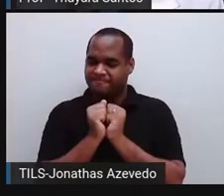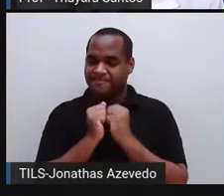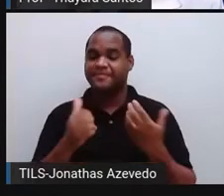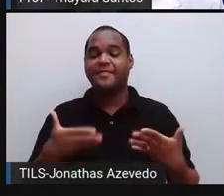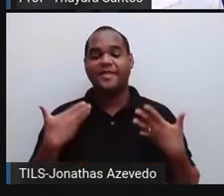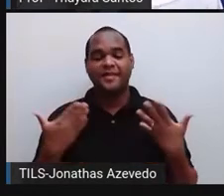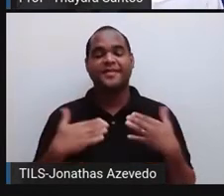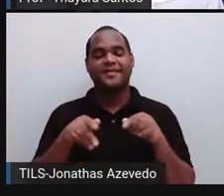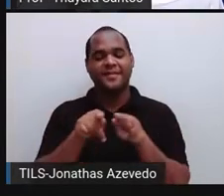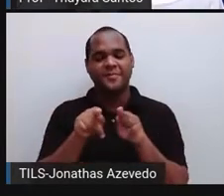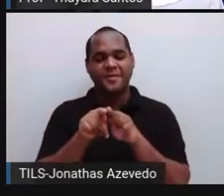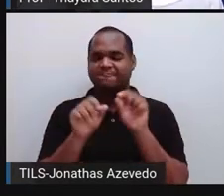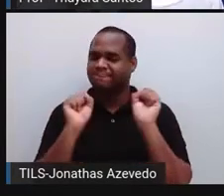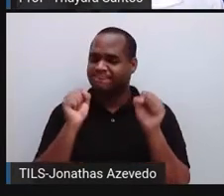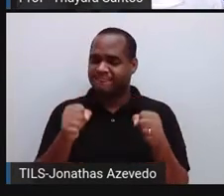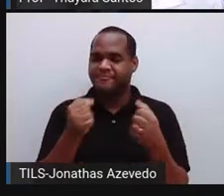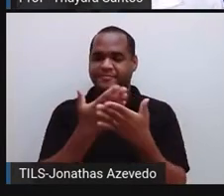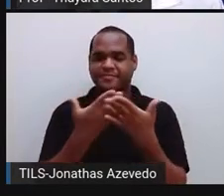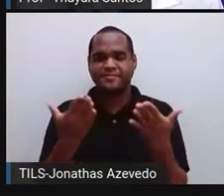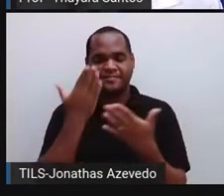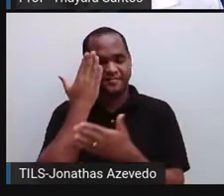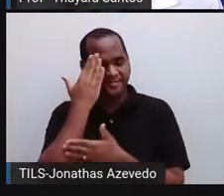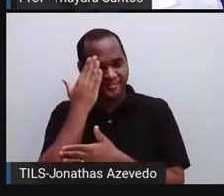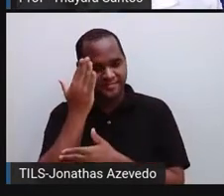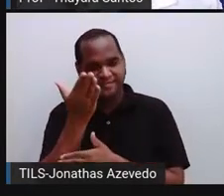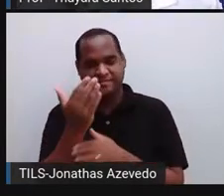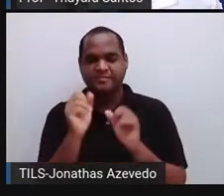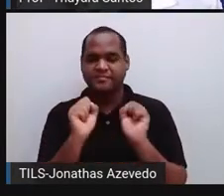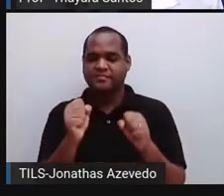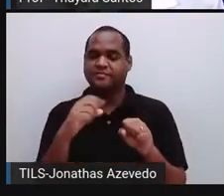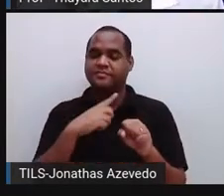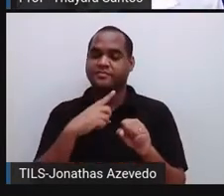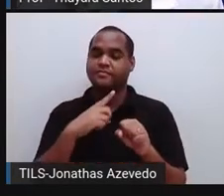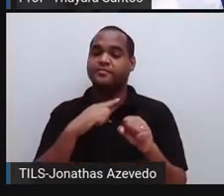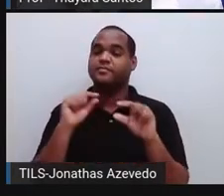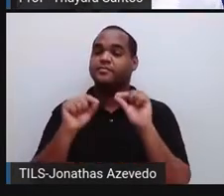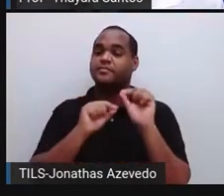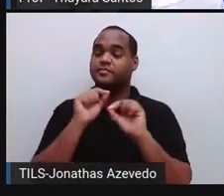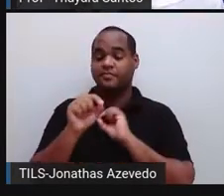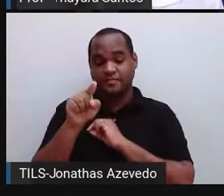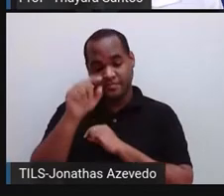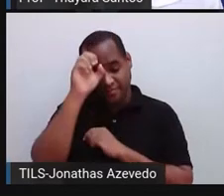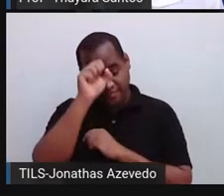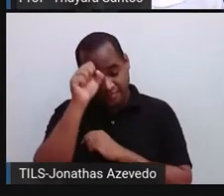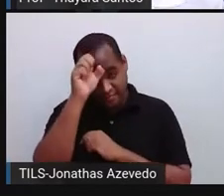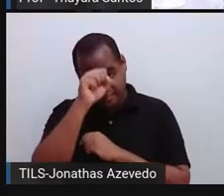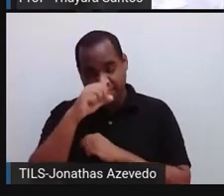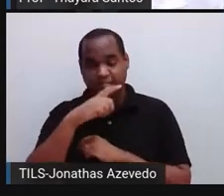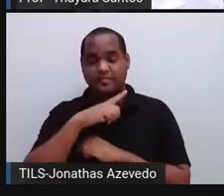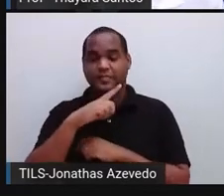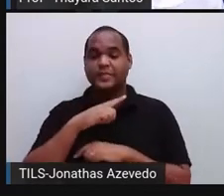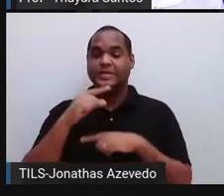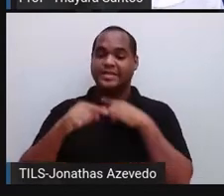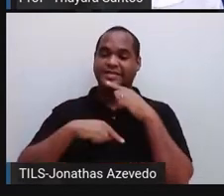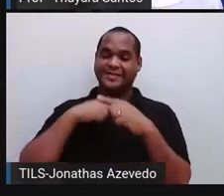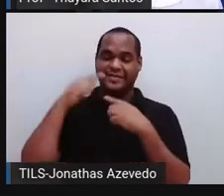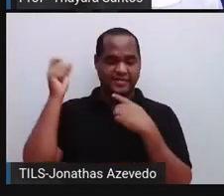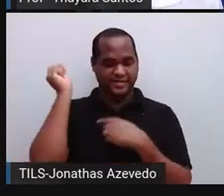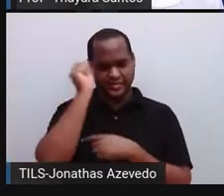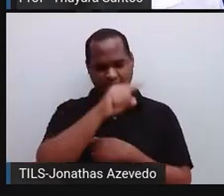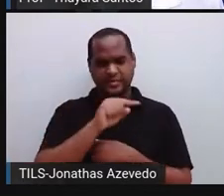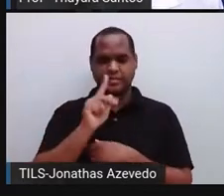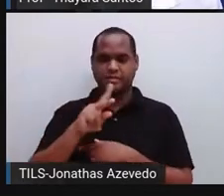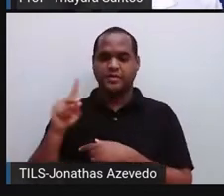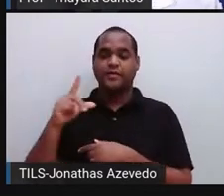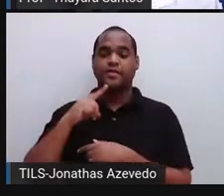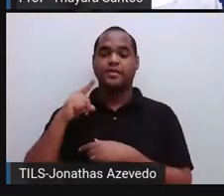também muito grande saber que vocês estão aí do outro lado, estão acompanhando as aulas e estão aprendendo, estão levando as dúvidas para tirar com os professores,